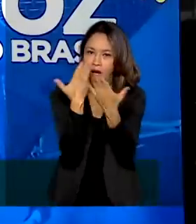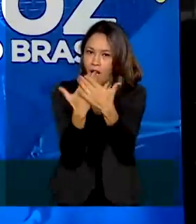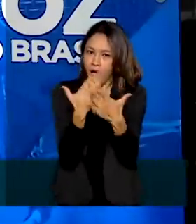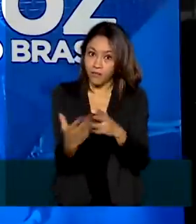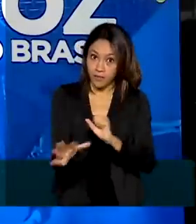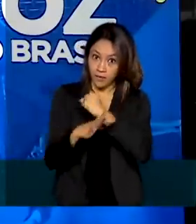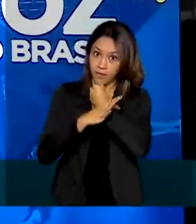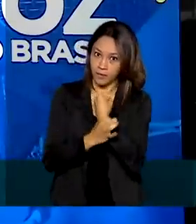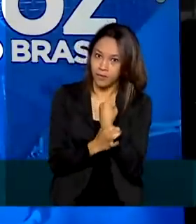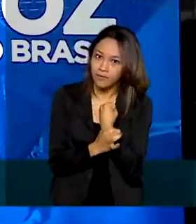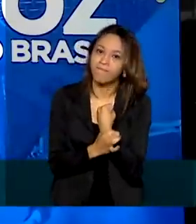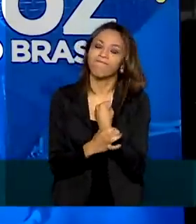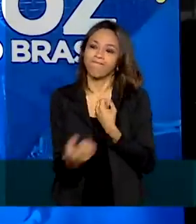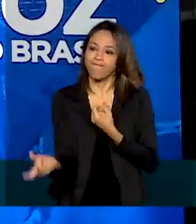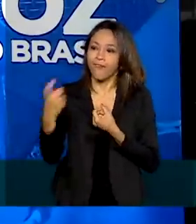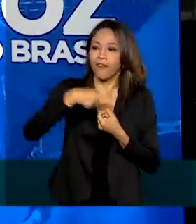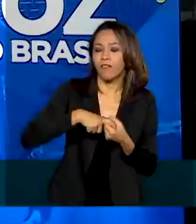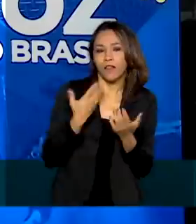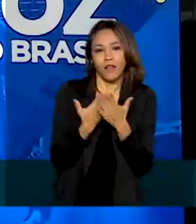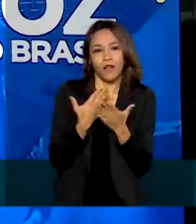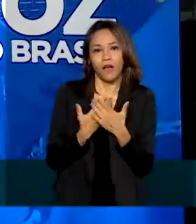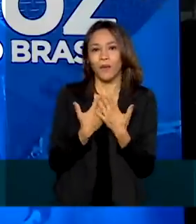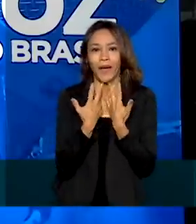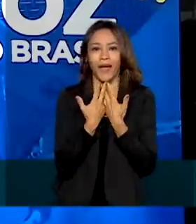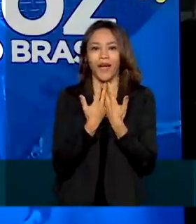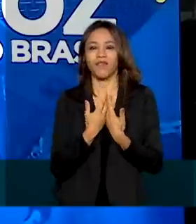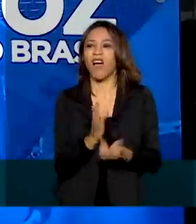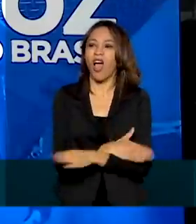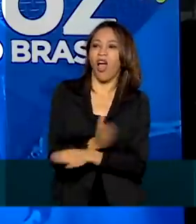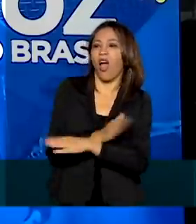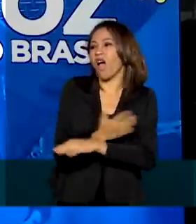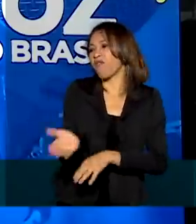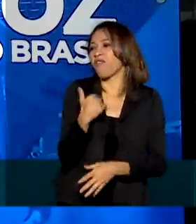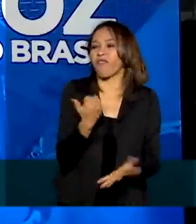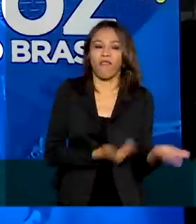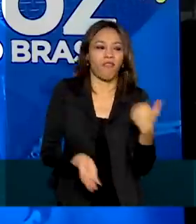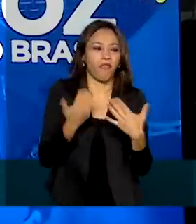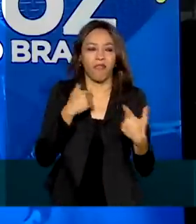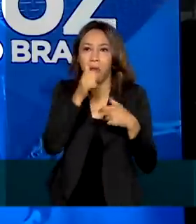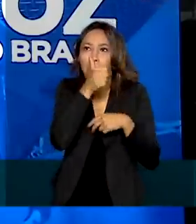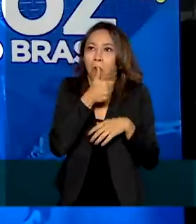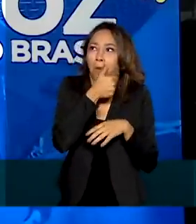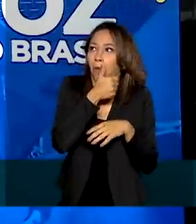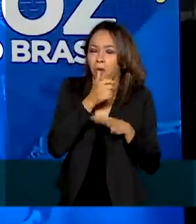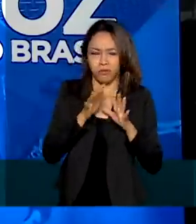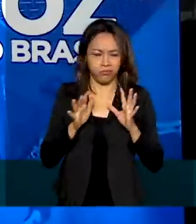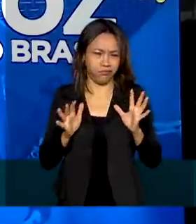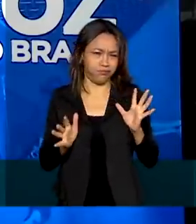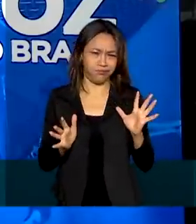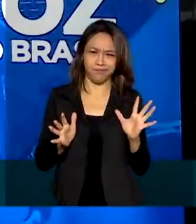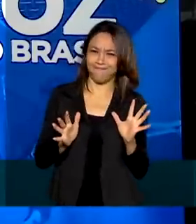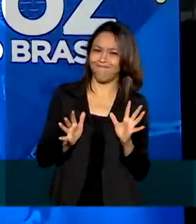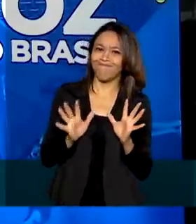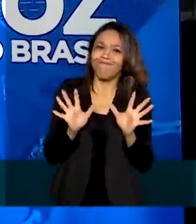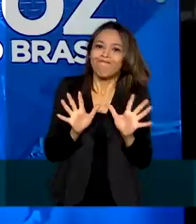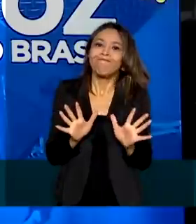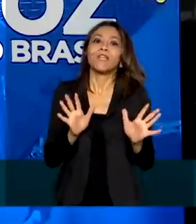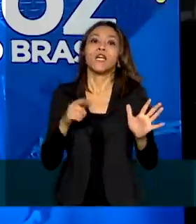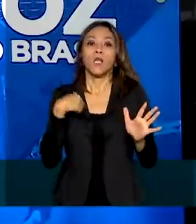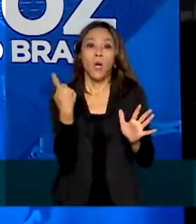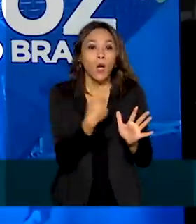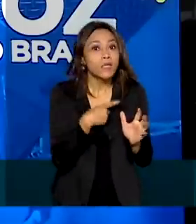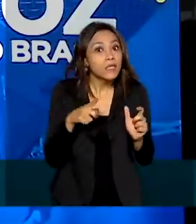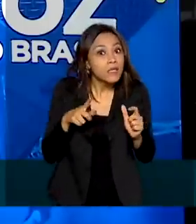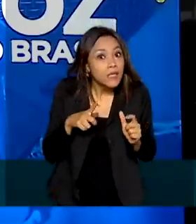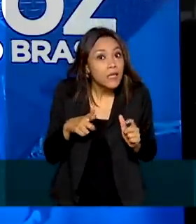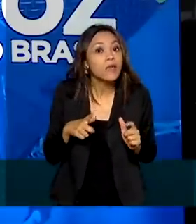A volta às aulas não é uma volta a qualquer preço, com sacrifícios e tudo mais. Nós estabelecemos